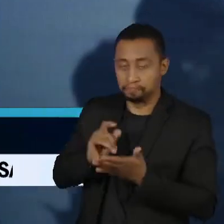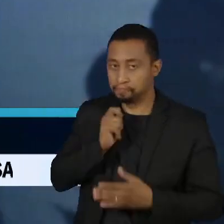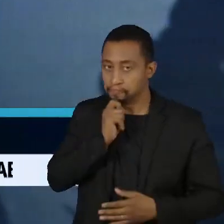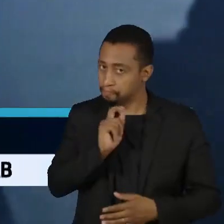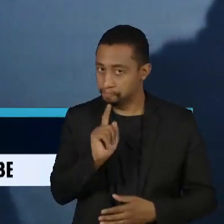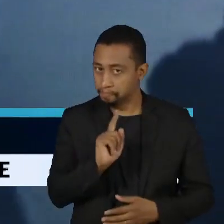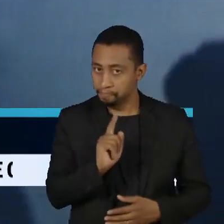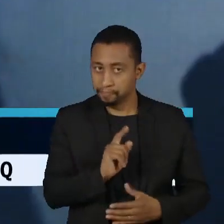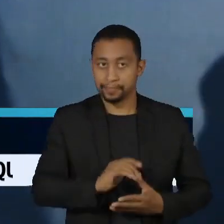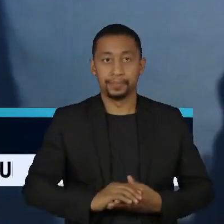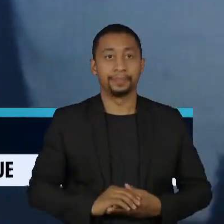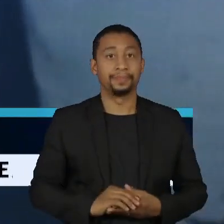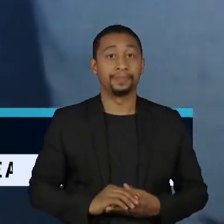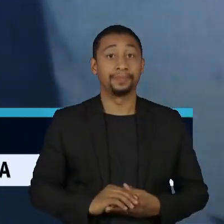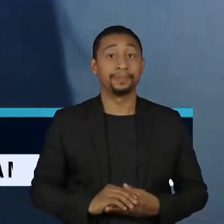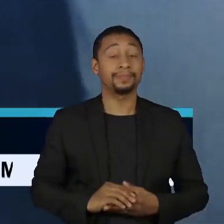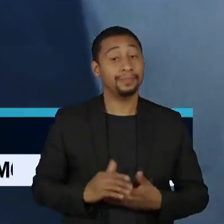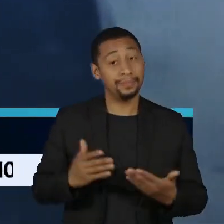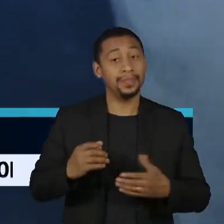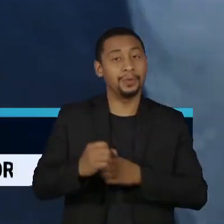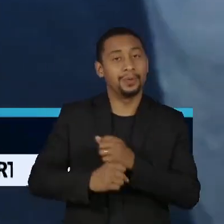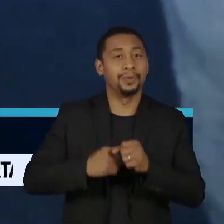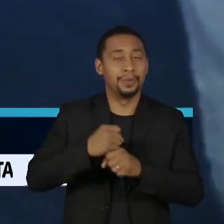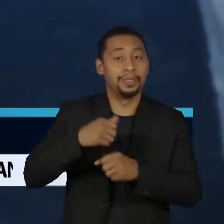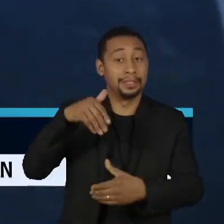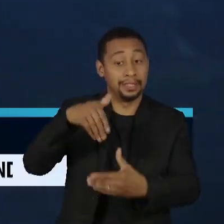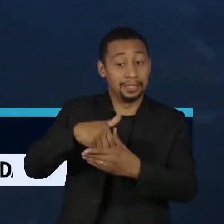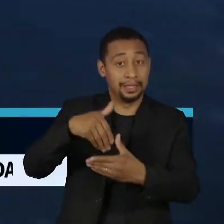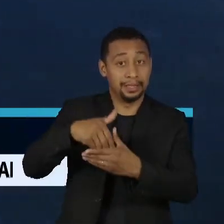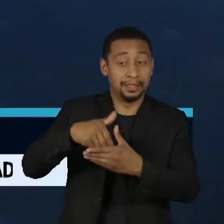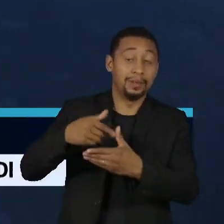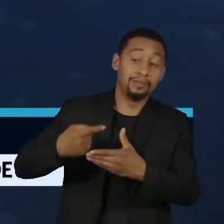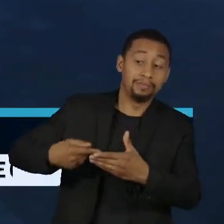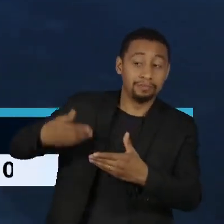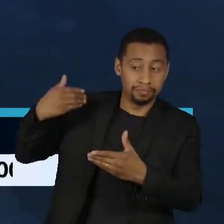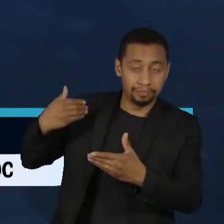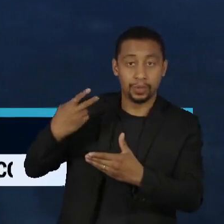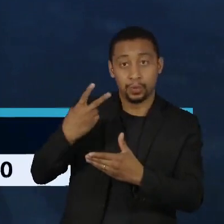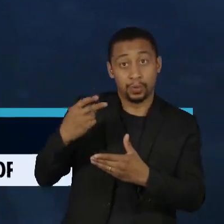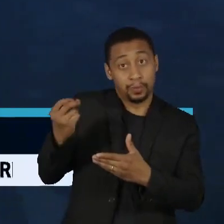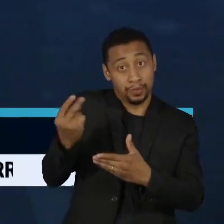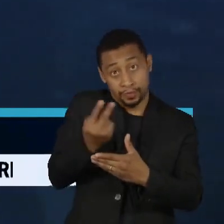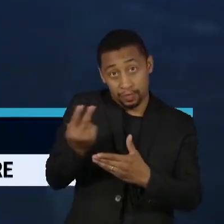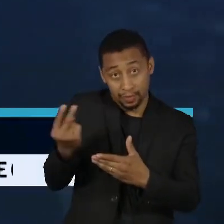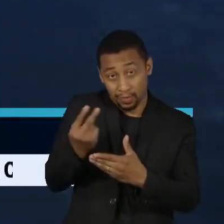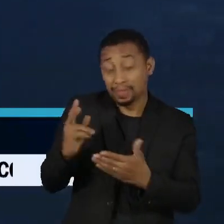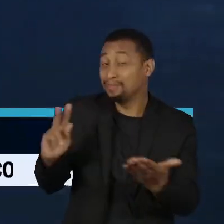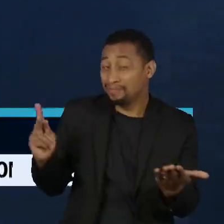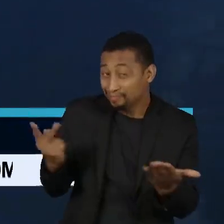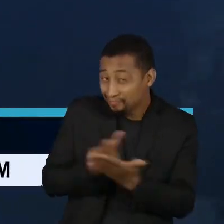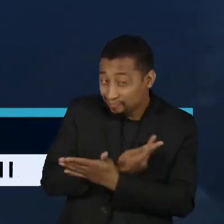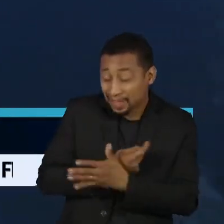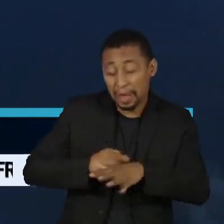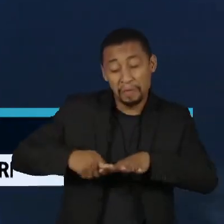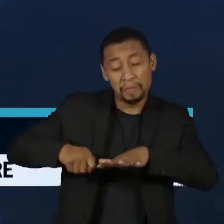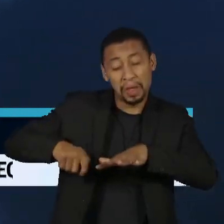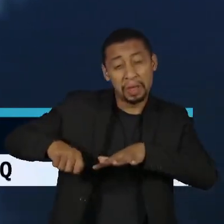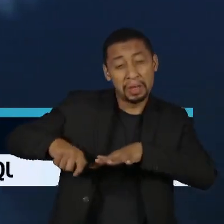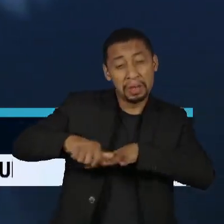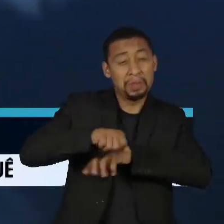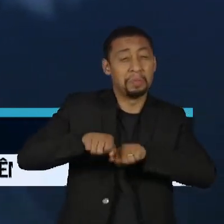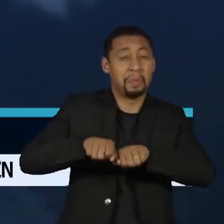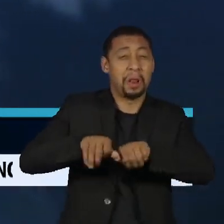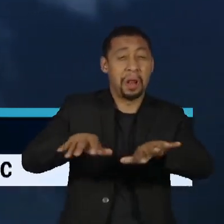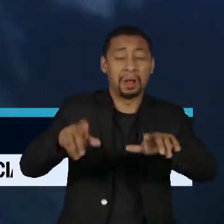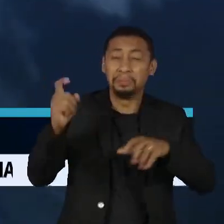O ano das eleições majoritárias no Brasil, 2022, foi marcado por uma avalanche de fake news. E as ações de combate às